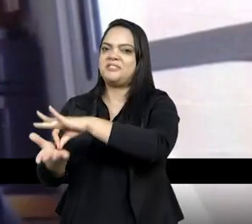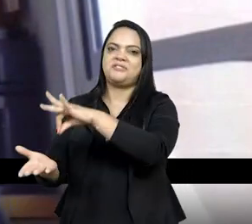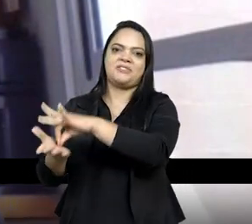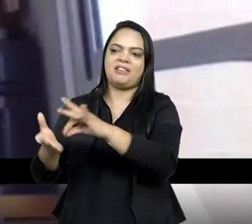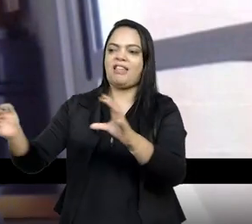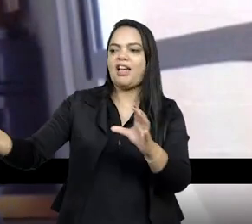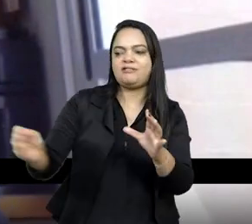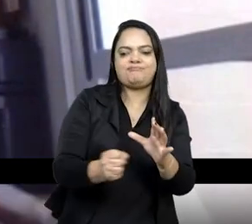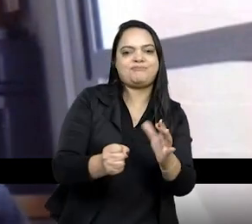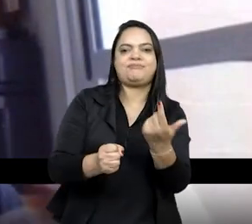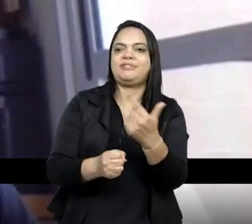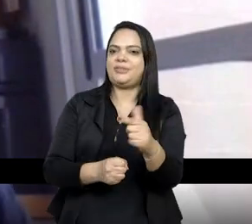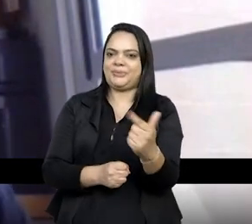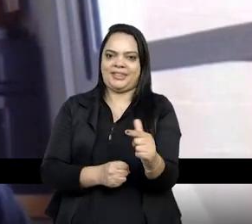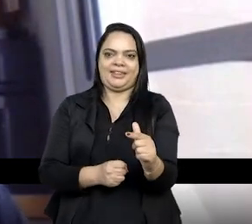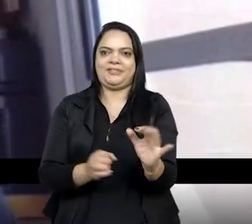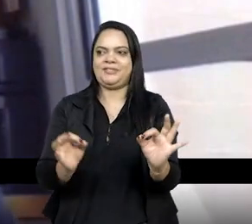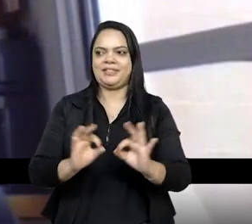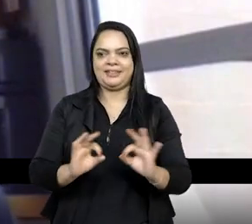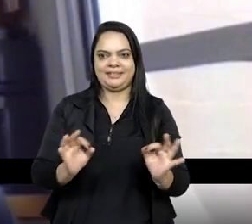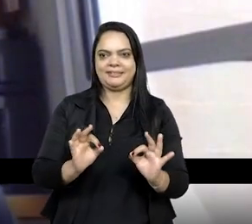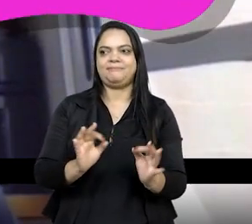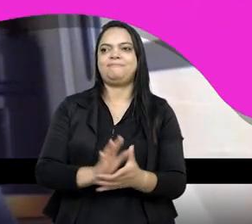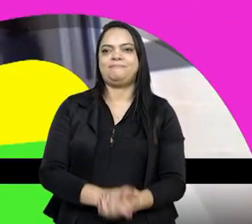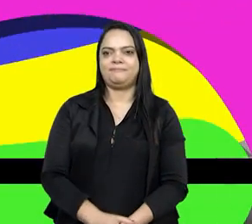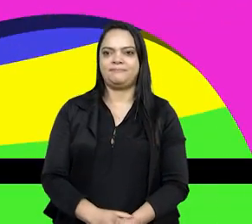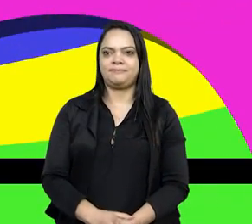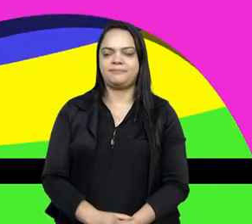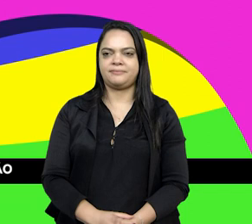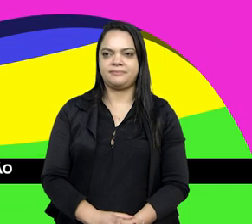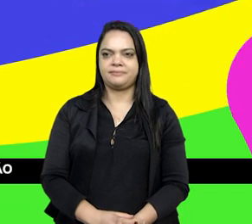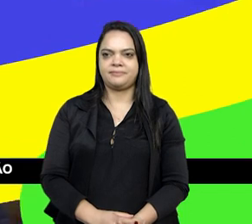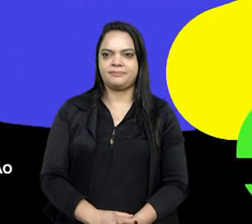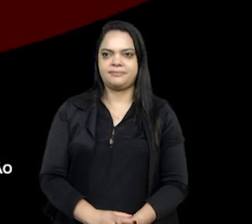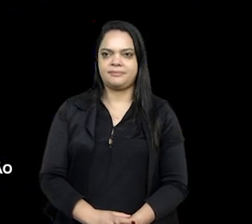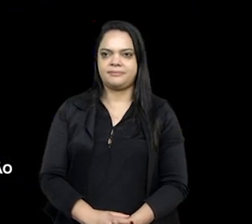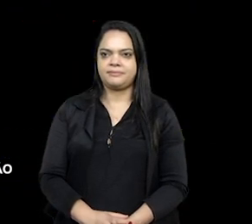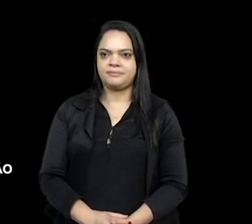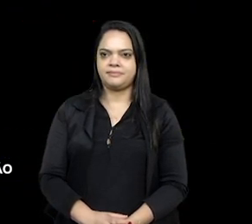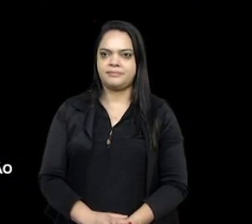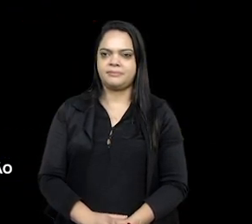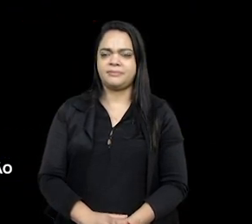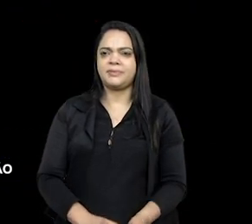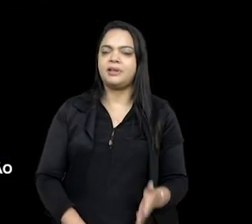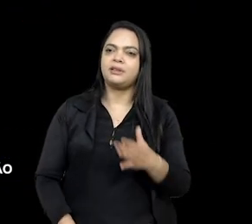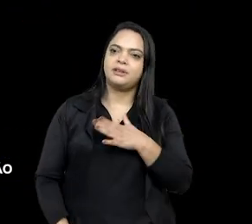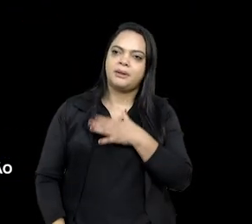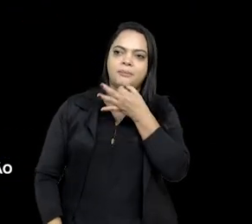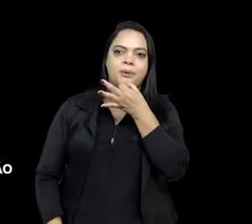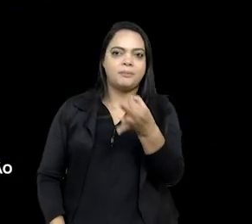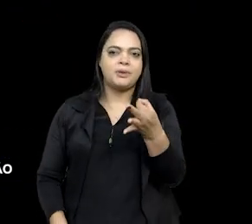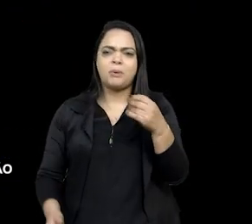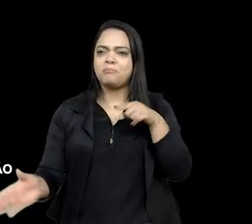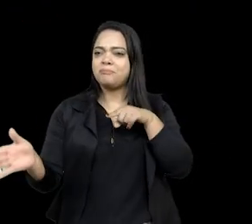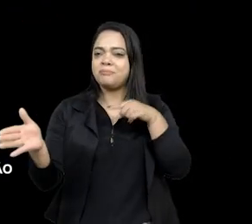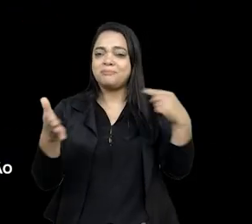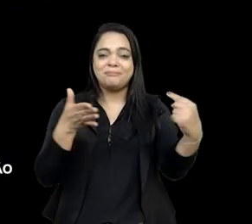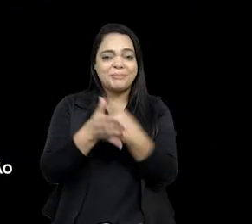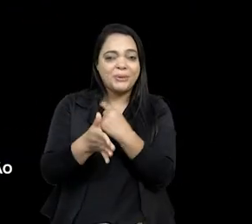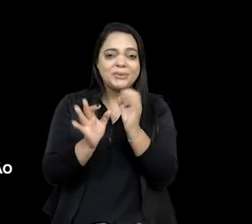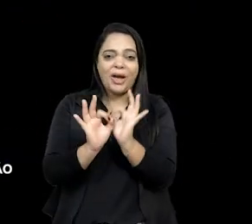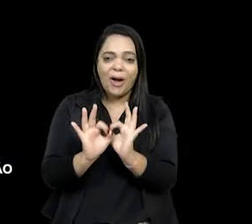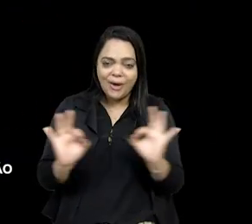inserção identitária dessas culturas indígenas. Ah, acho que essa pergunta é excelente, porque ela